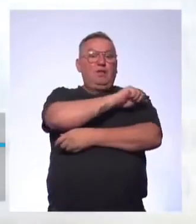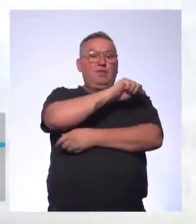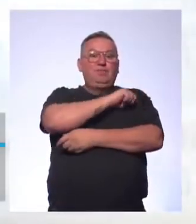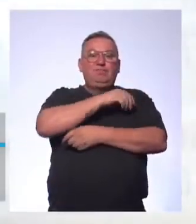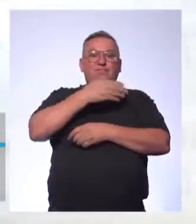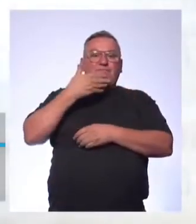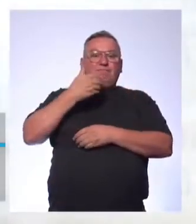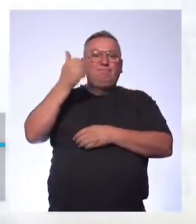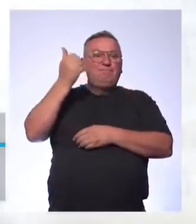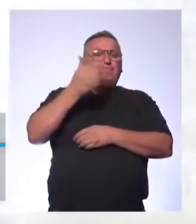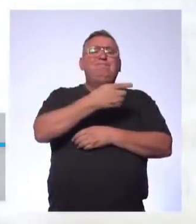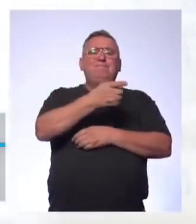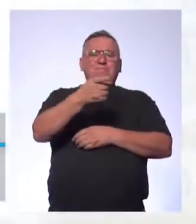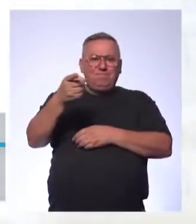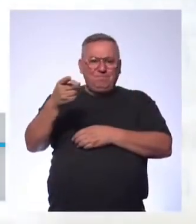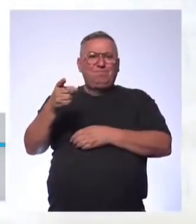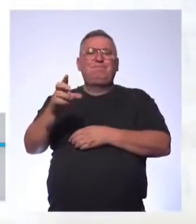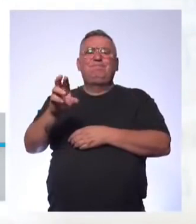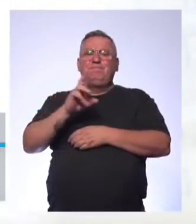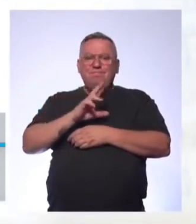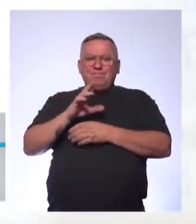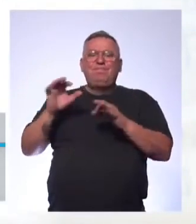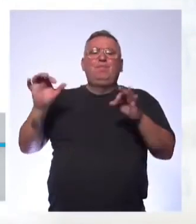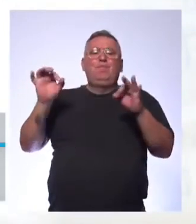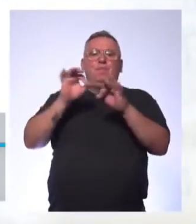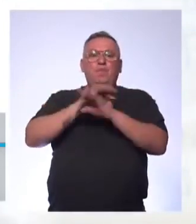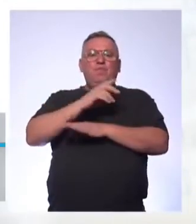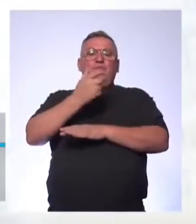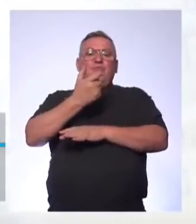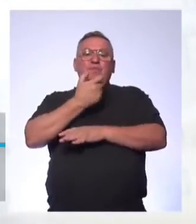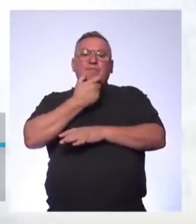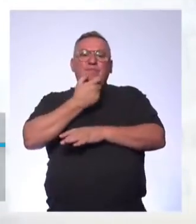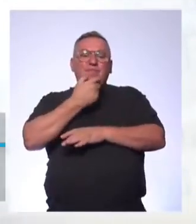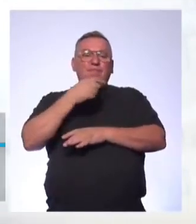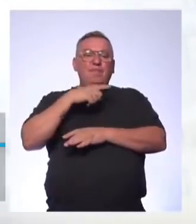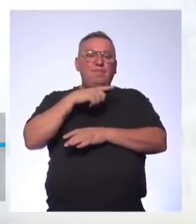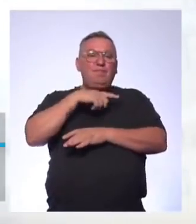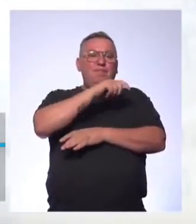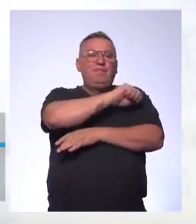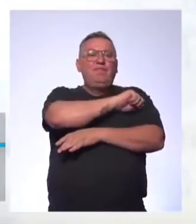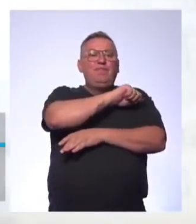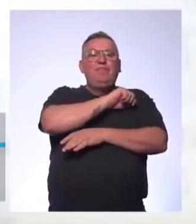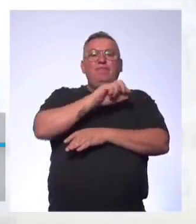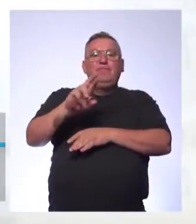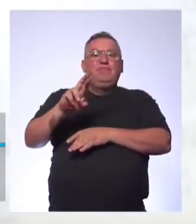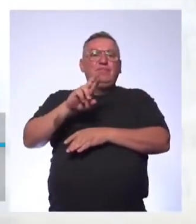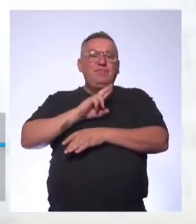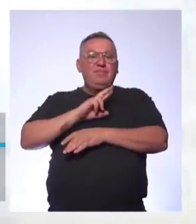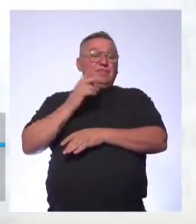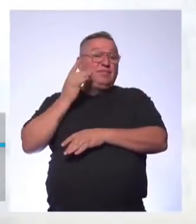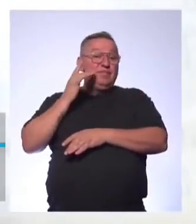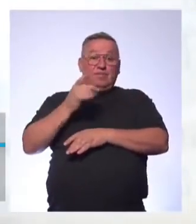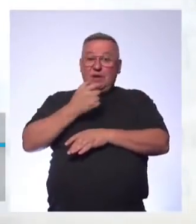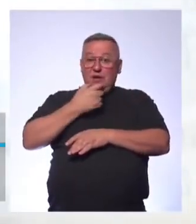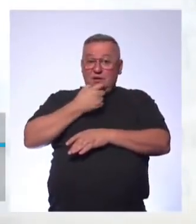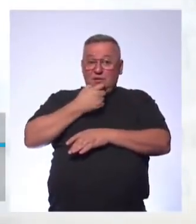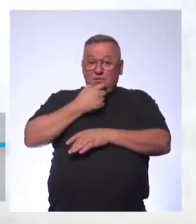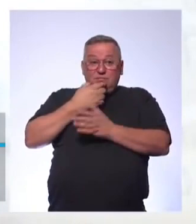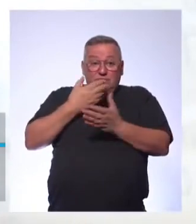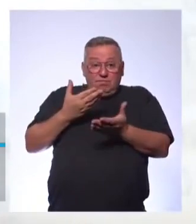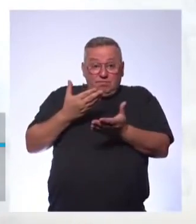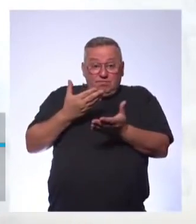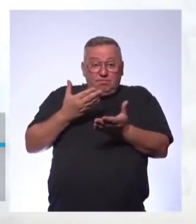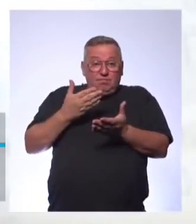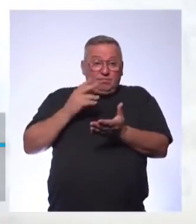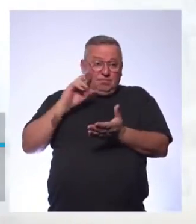melhor Vocês, hein? Respostas completas em inglês Tem aluno ainda reclamando Ah, mas eu não sei inglês Mas você já